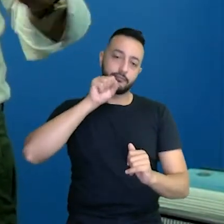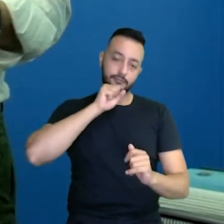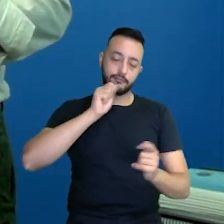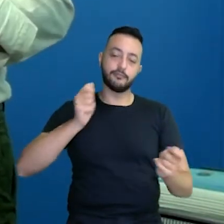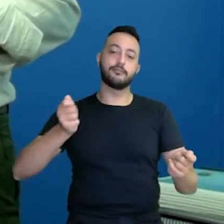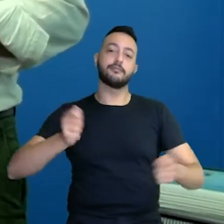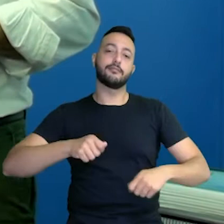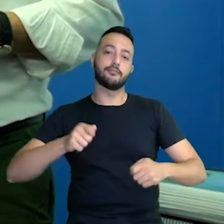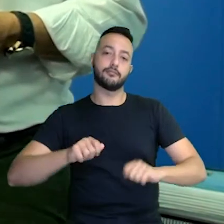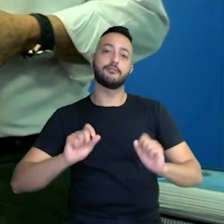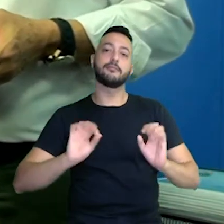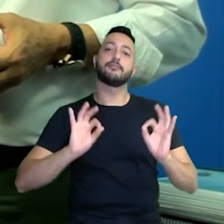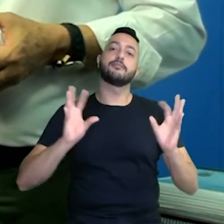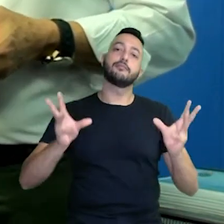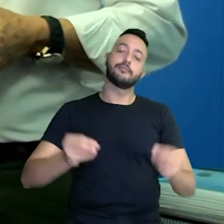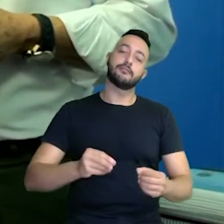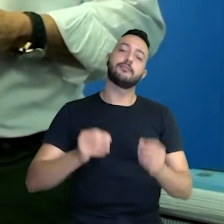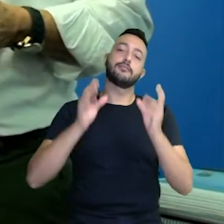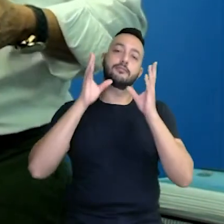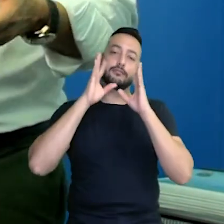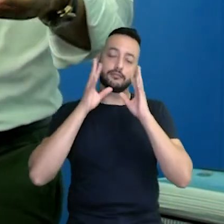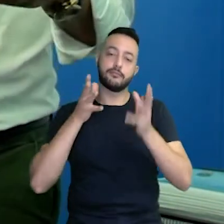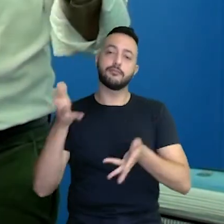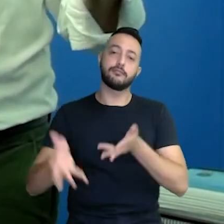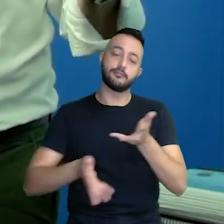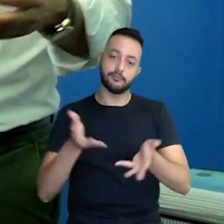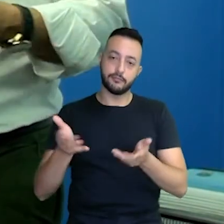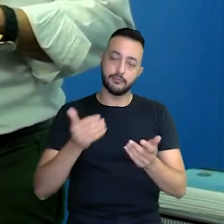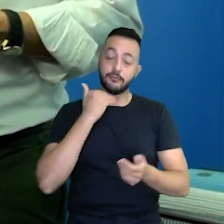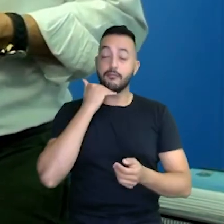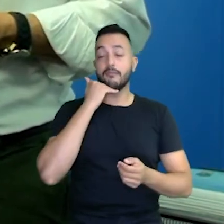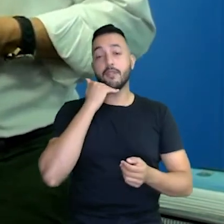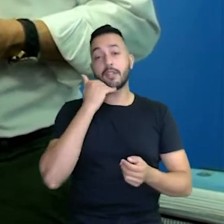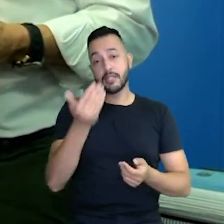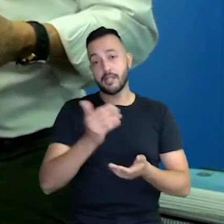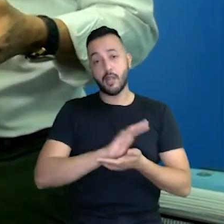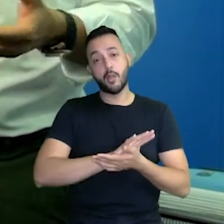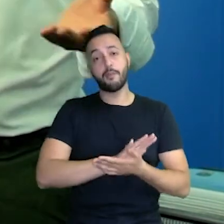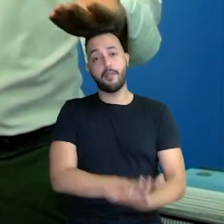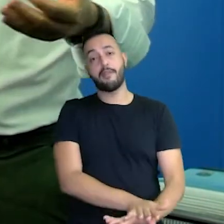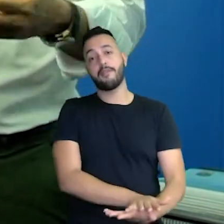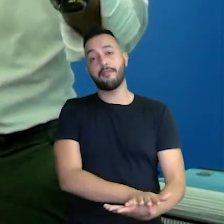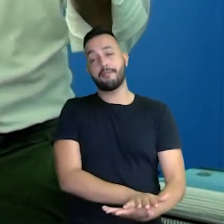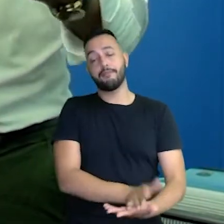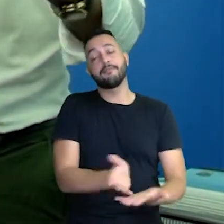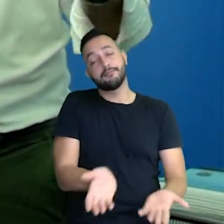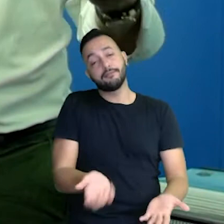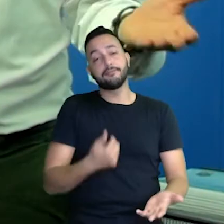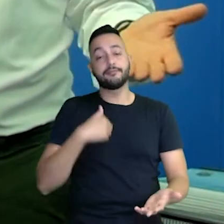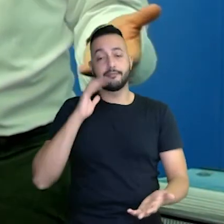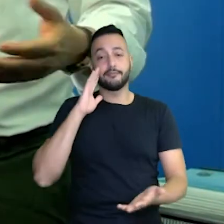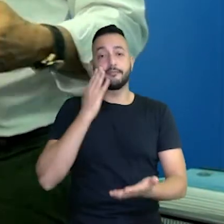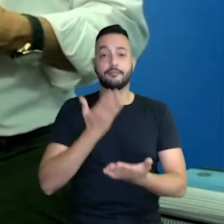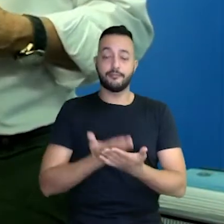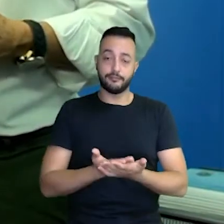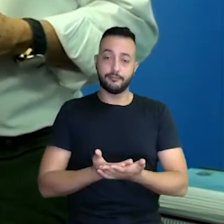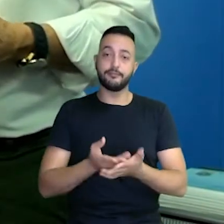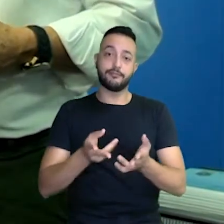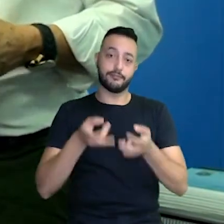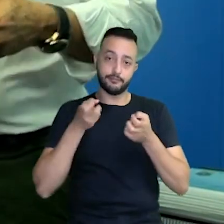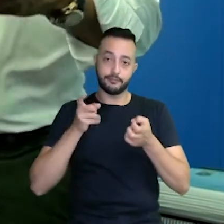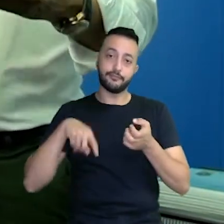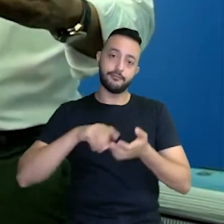e assim todo mundo vai ser atendido sem passar por essa humilhação, porque eu acredito e percebi que era uma